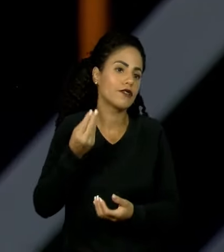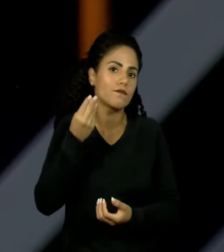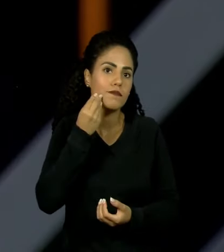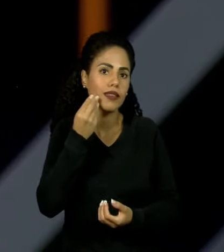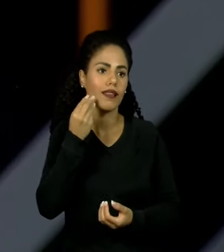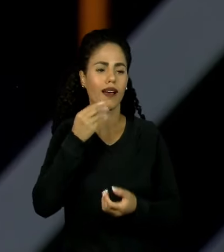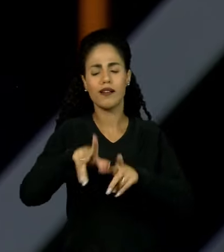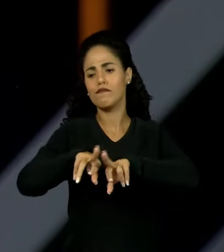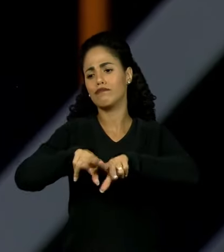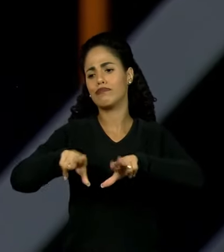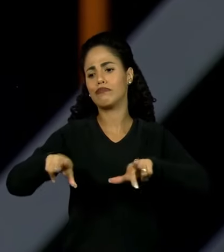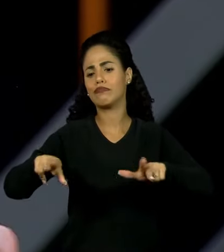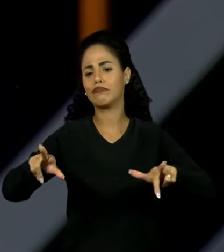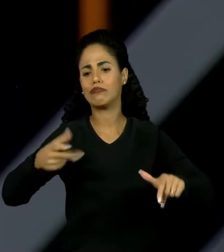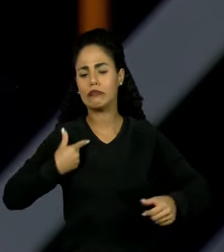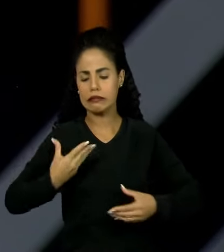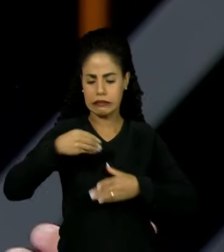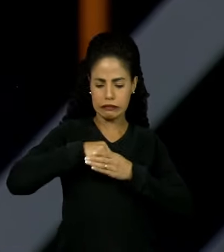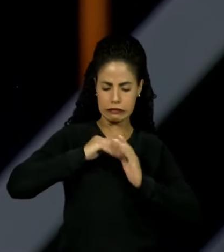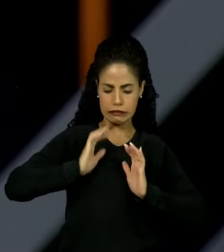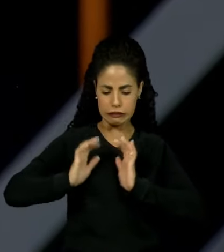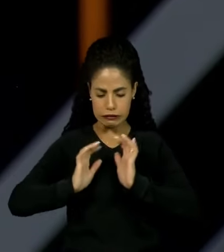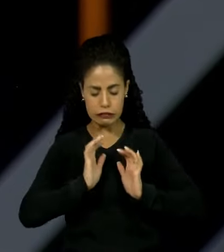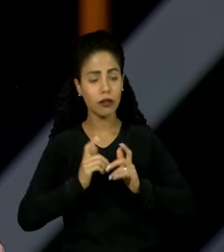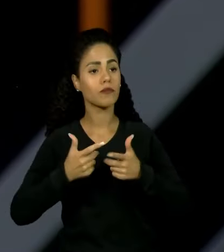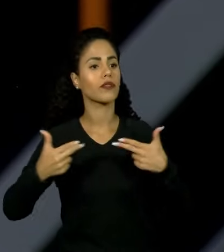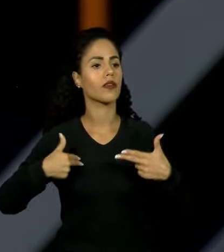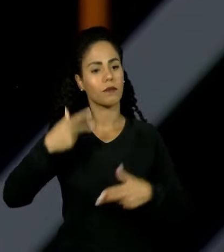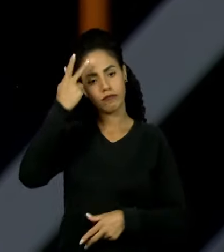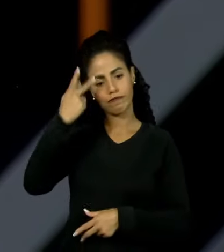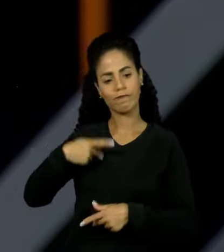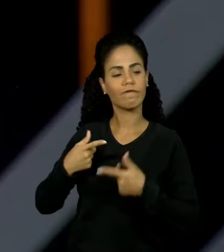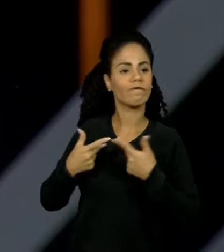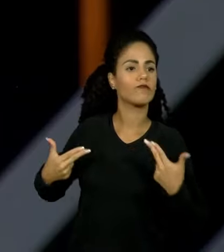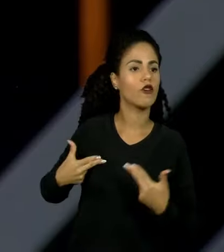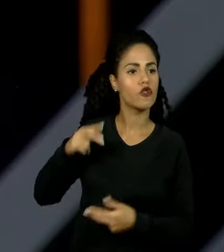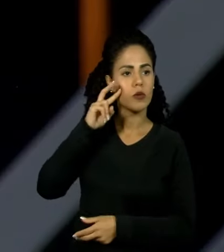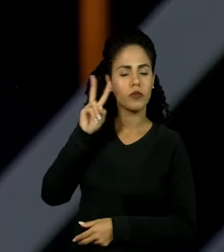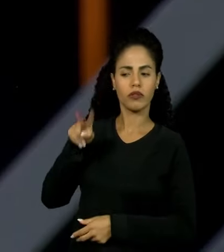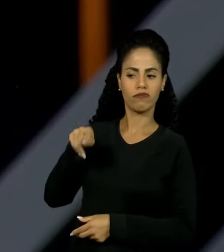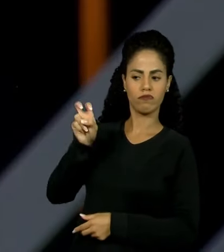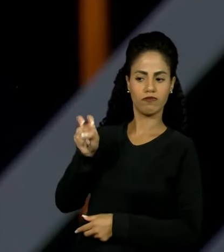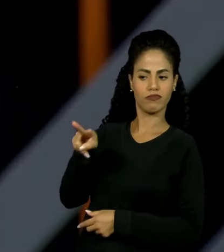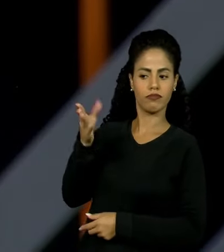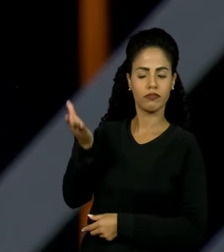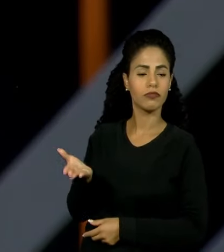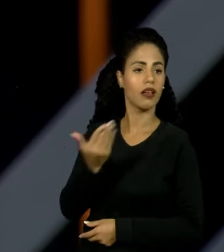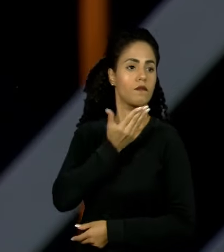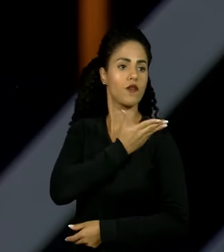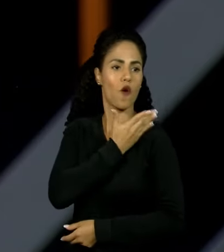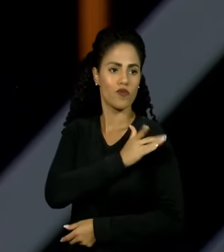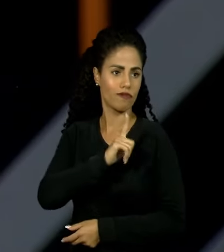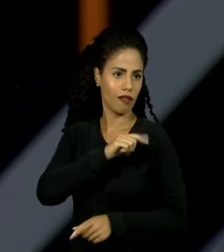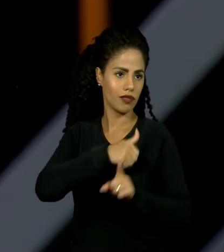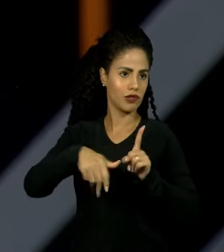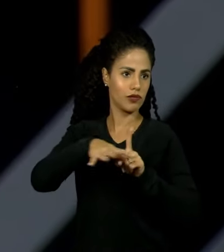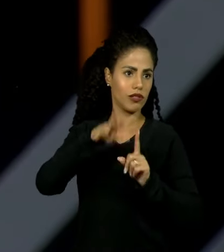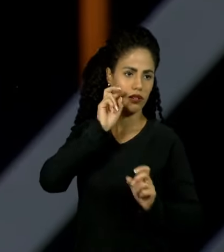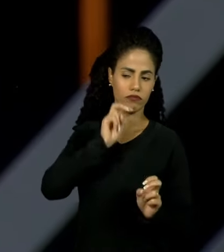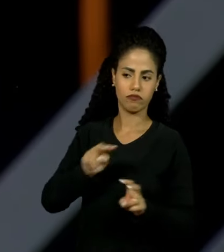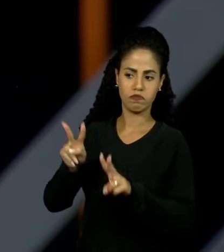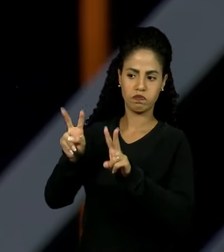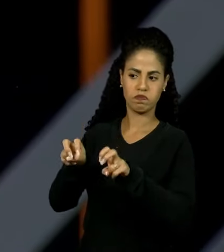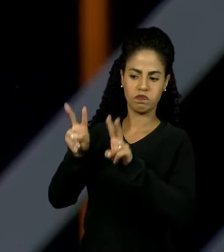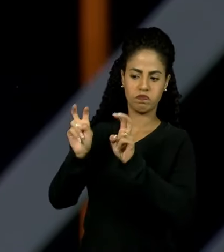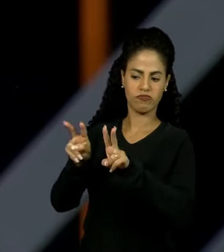uma série de conflitos familiares, pessoais, é uma pessoa que é olhada sob o viés preconceituoso por todo o